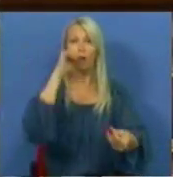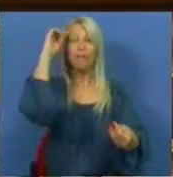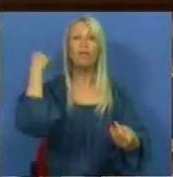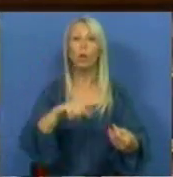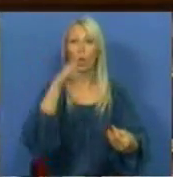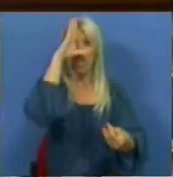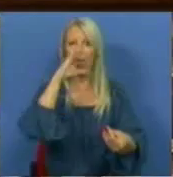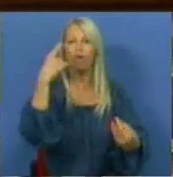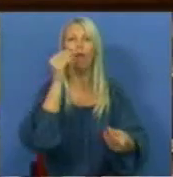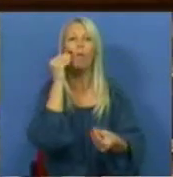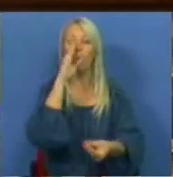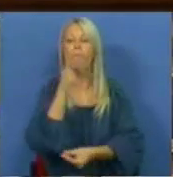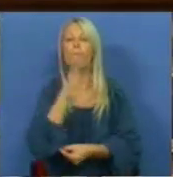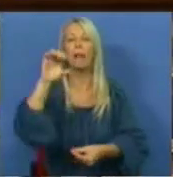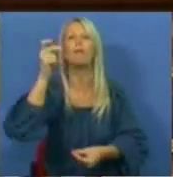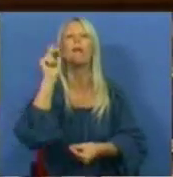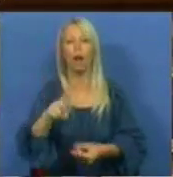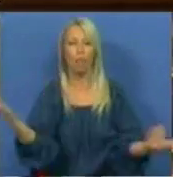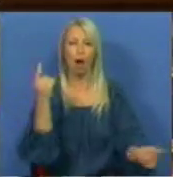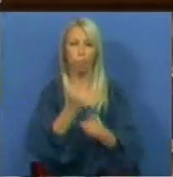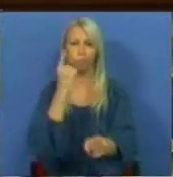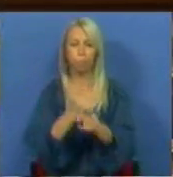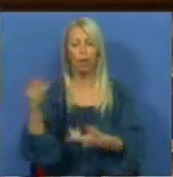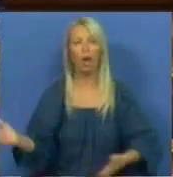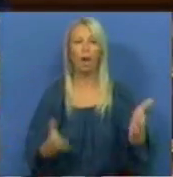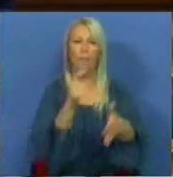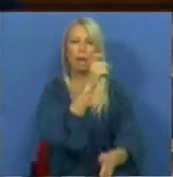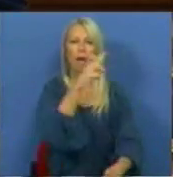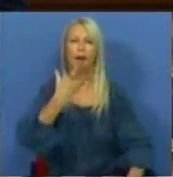do CREN, mas traça caminhos errados para a aceleração da sua execução. Obrigado. Obrigado.